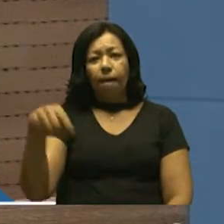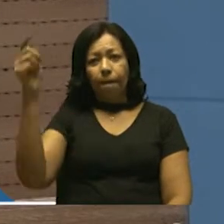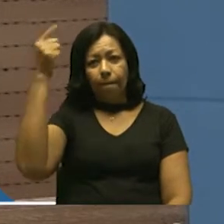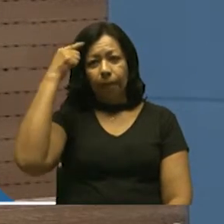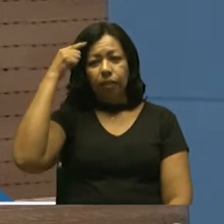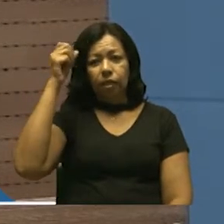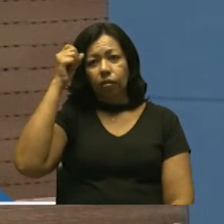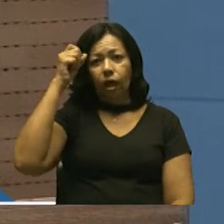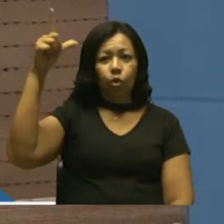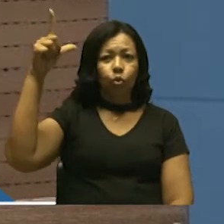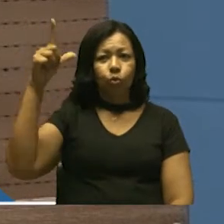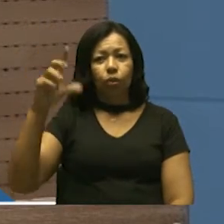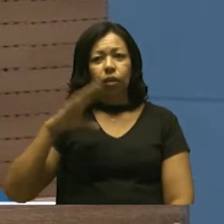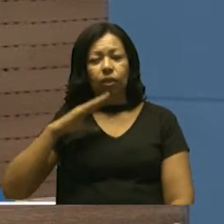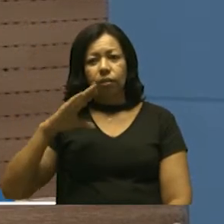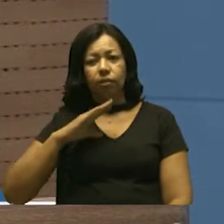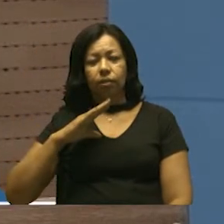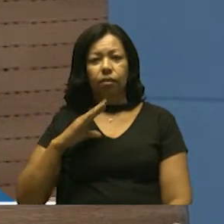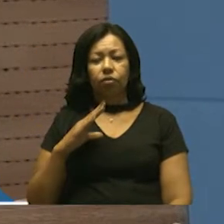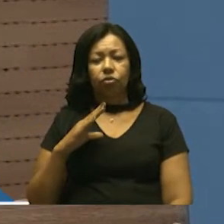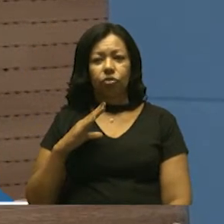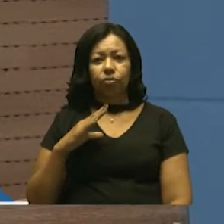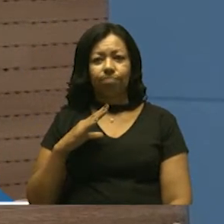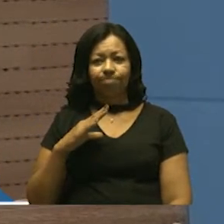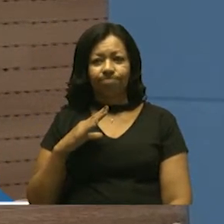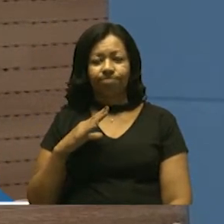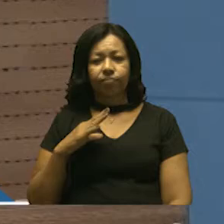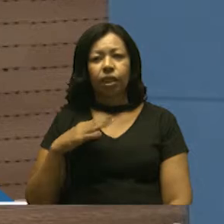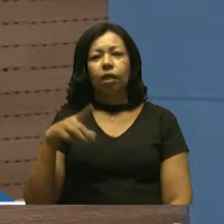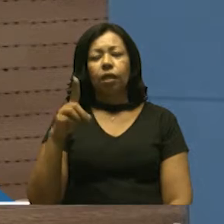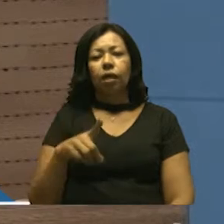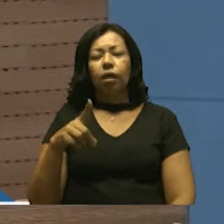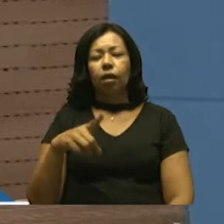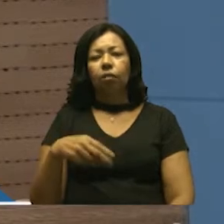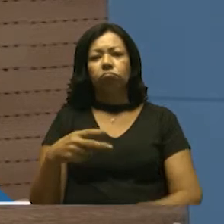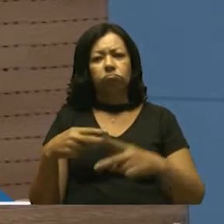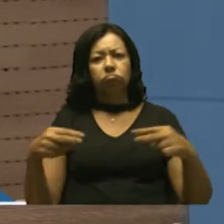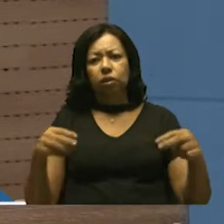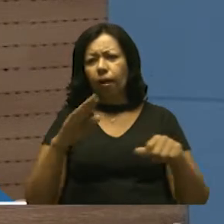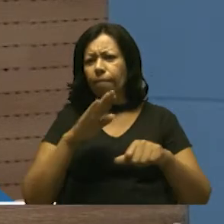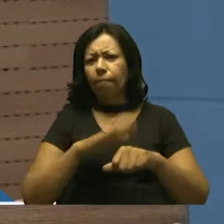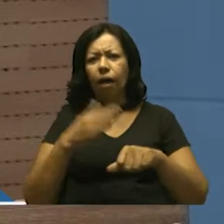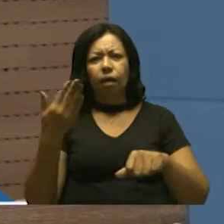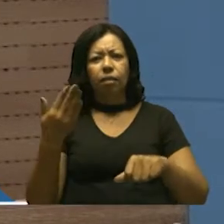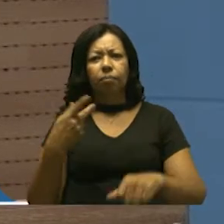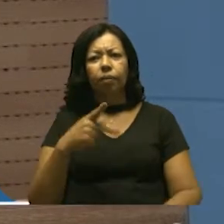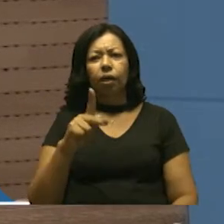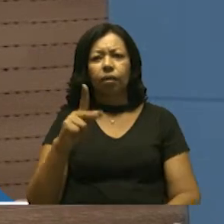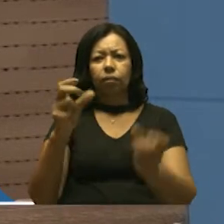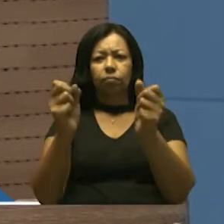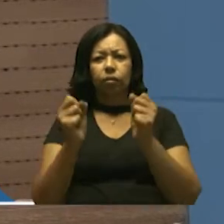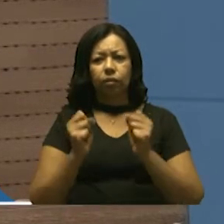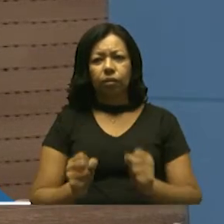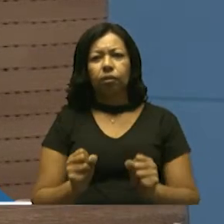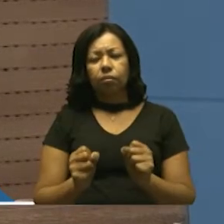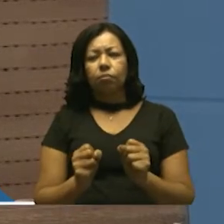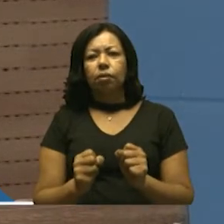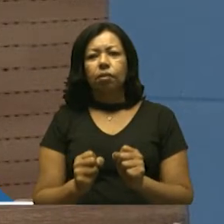pensando na cultura do nosso município. É uma ferramenta a mais para que possamos